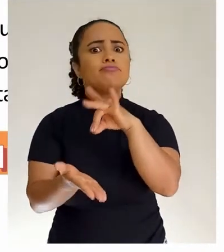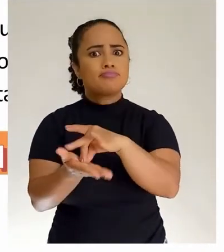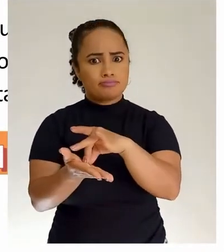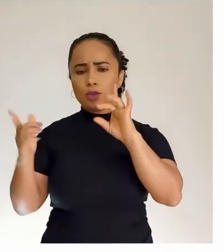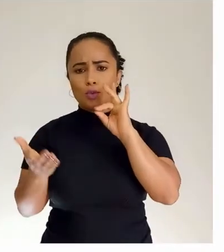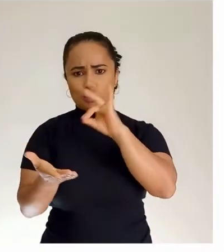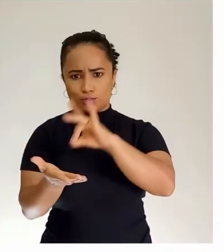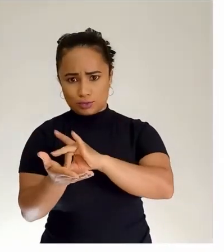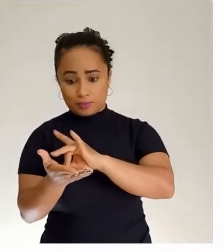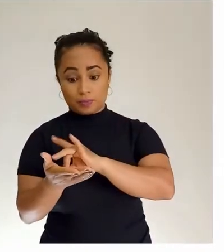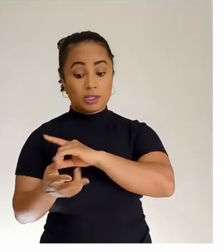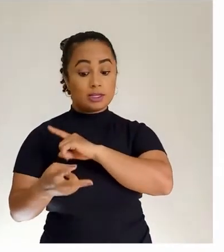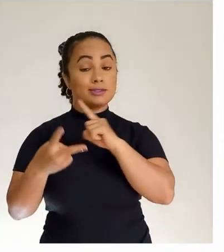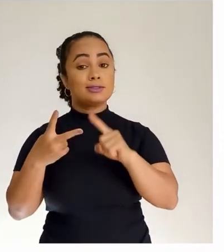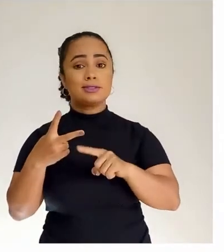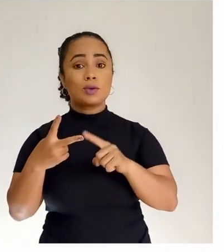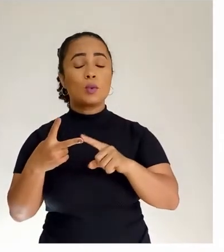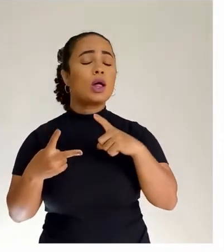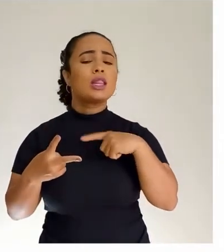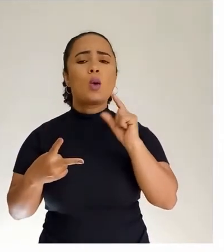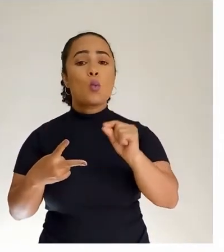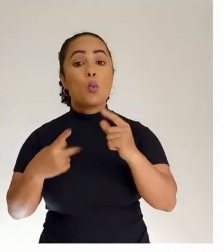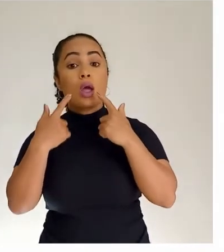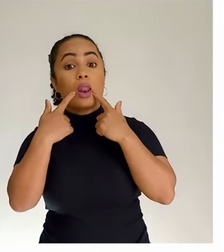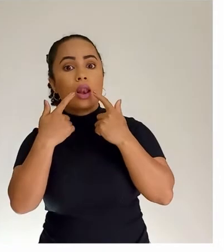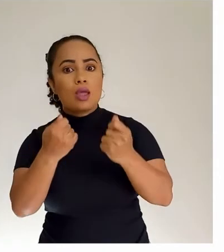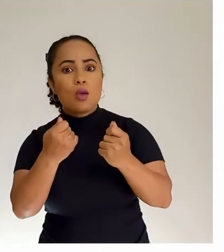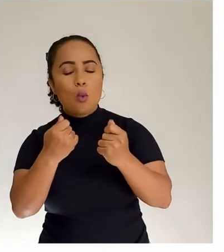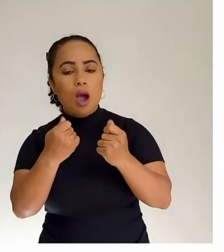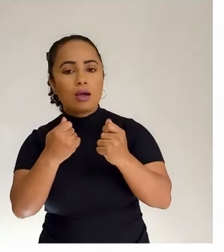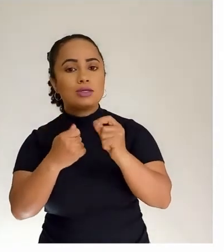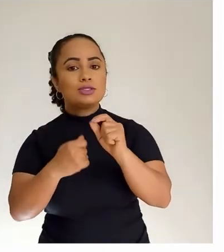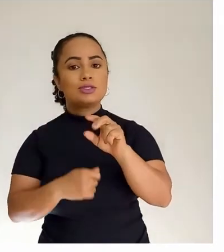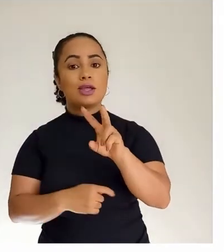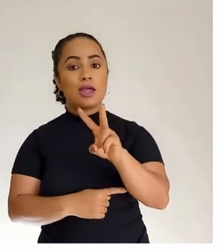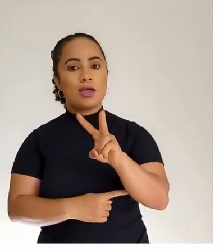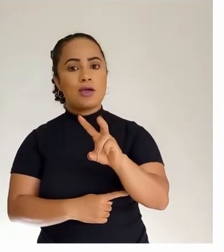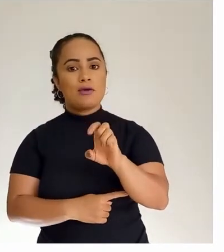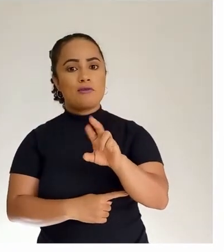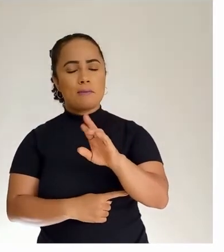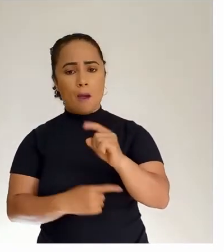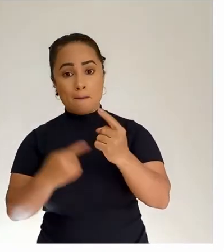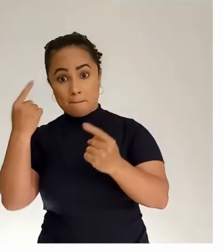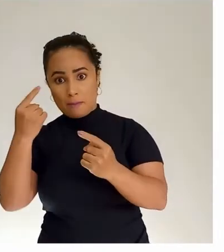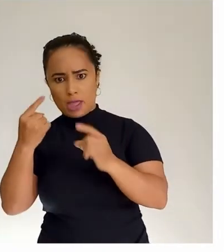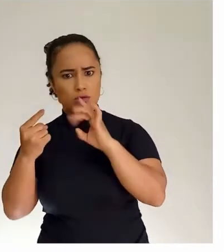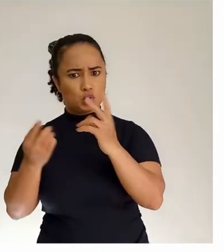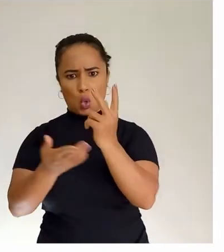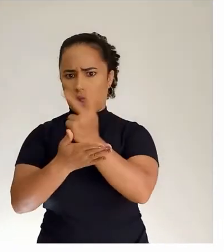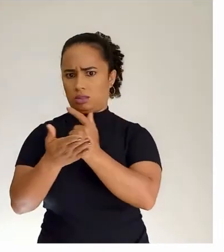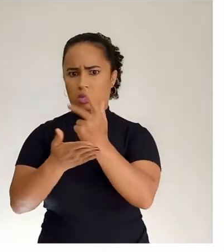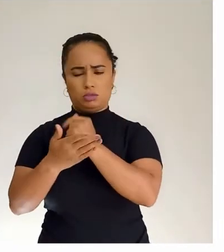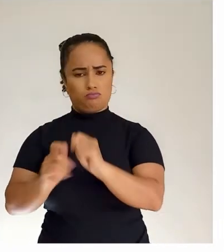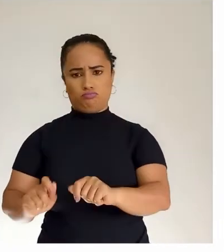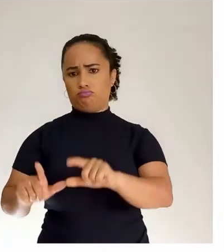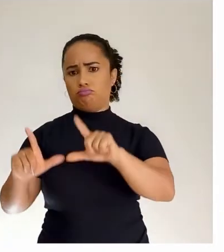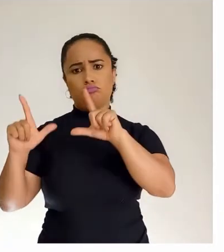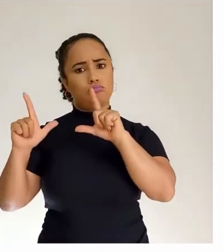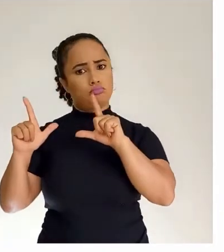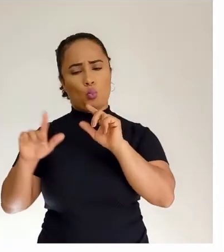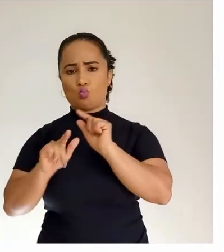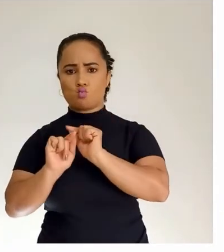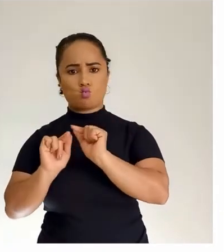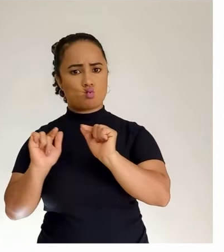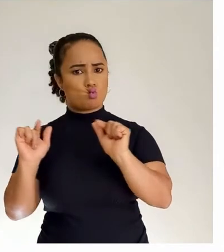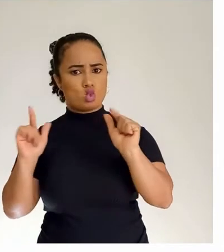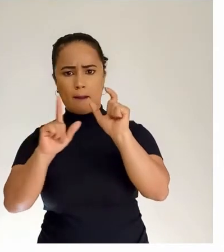aparece uma linguagem verbal. No primeiro texto, é só uma linguagem não verbal, a imagem pura, sem